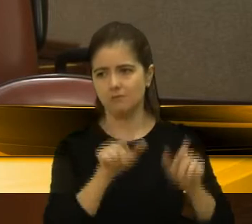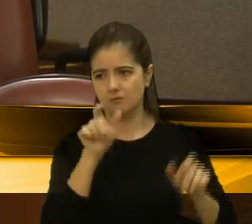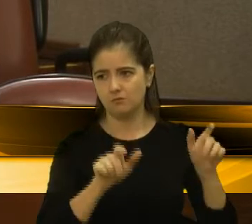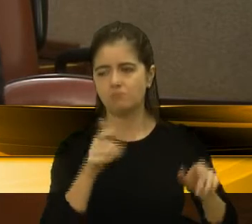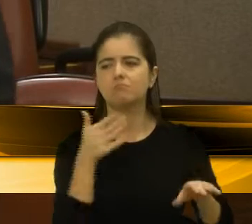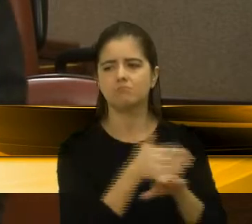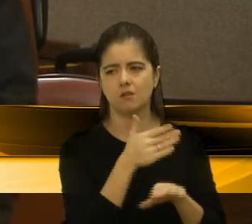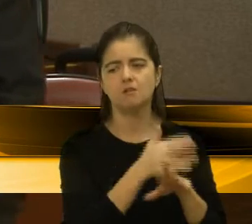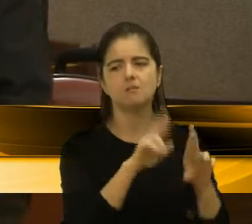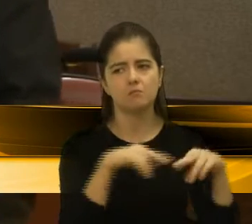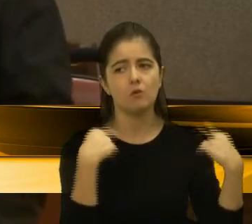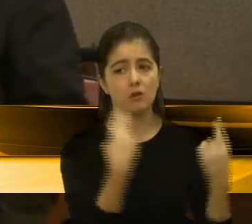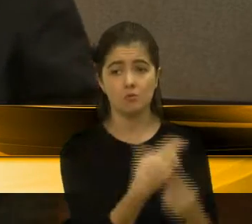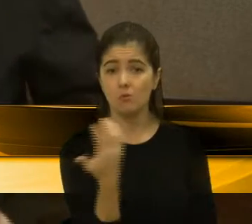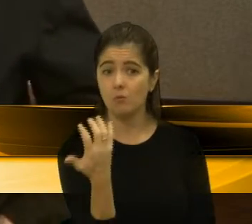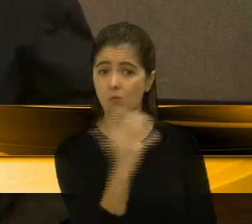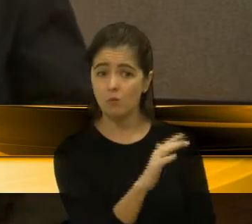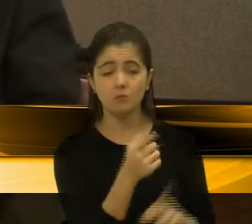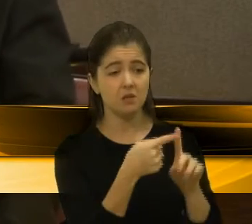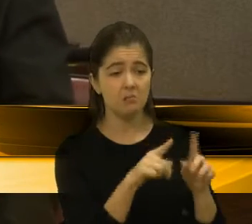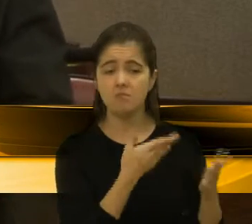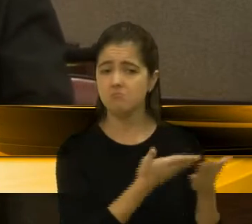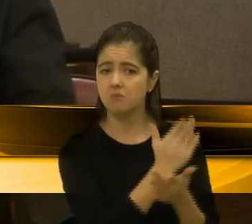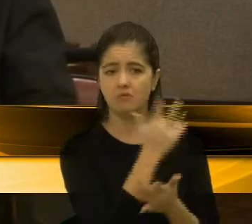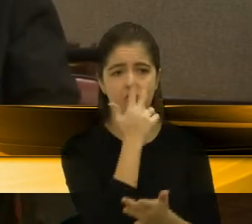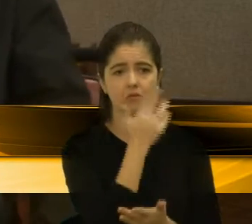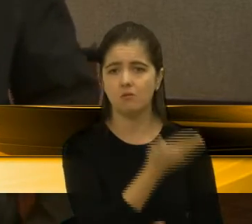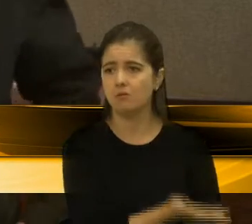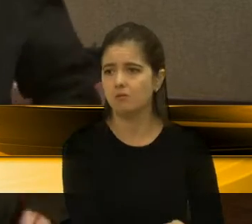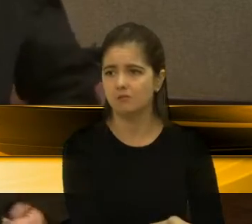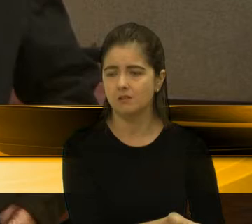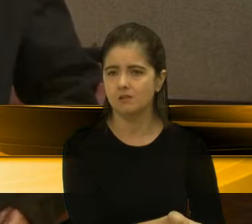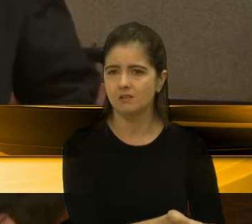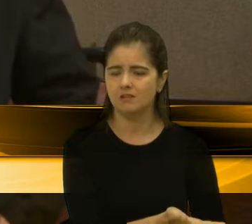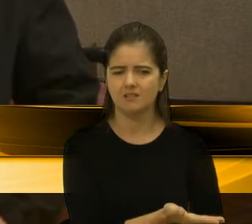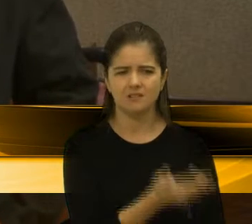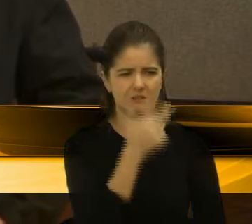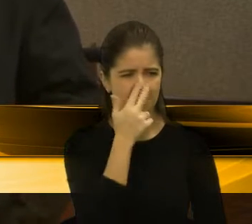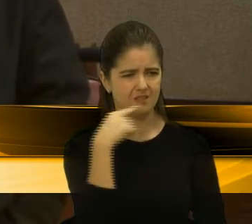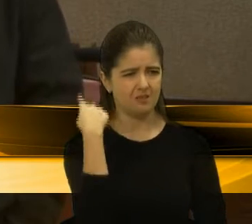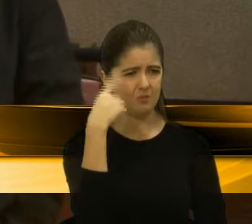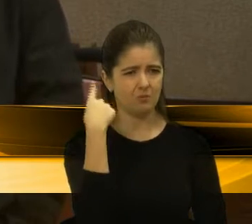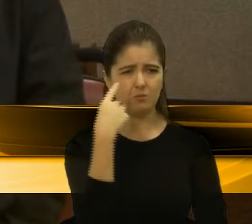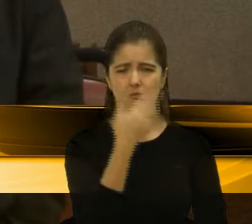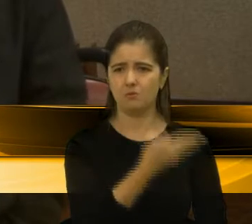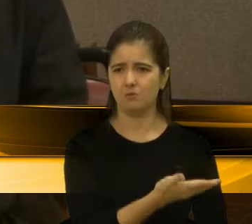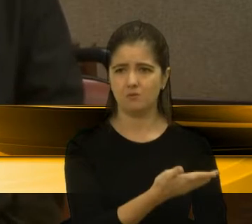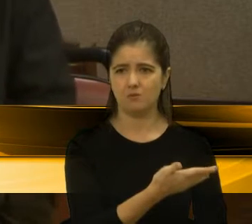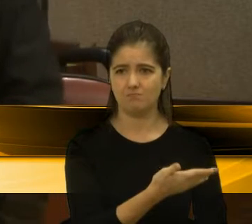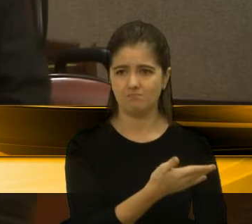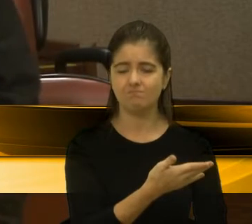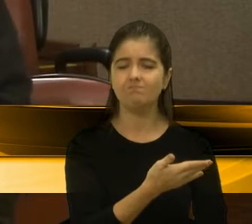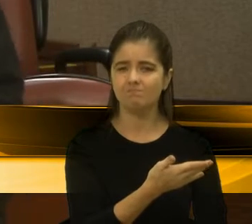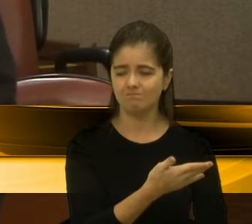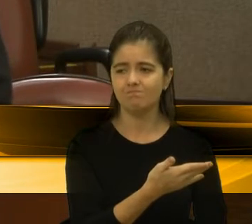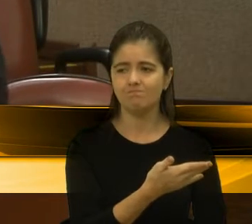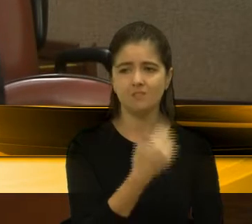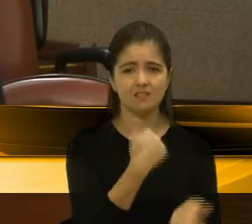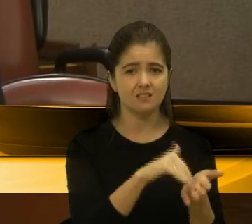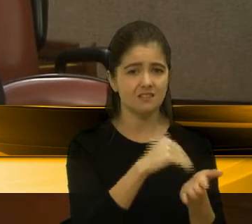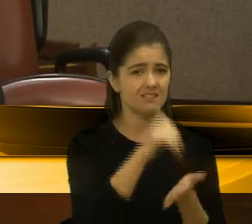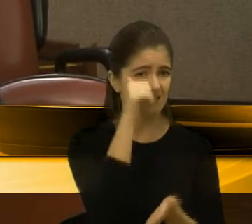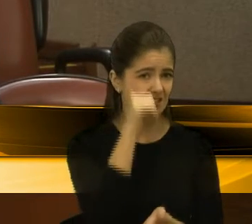participaram dessa reunião, dessa e que não passa de um delírio dessa secretária de Turismo, a